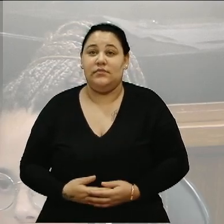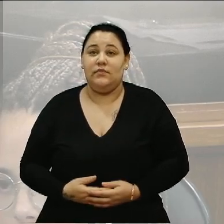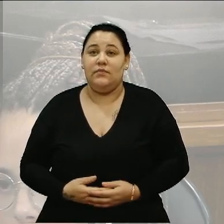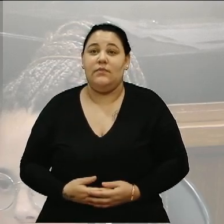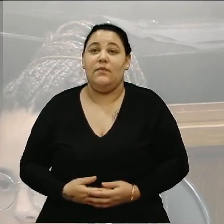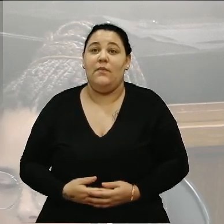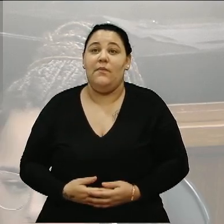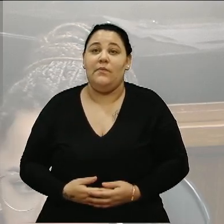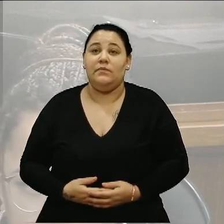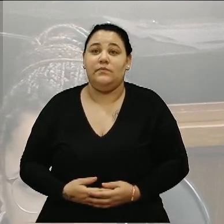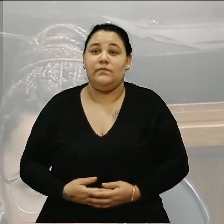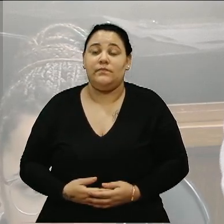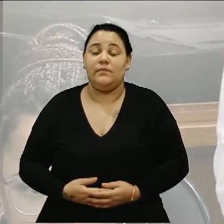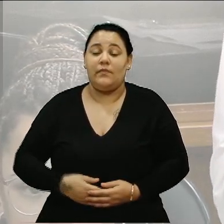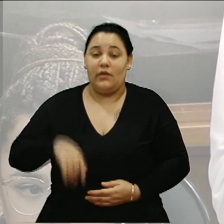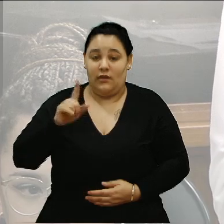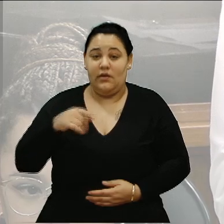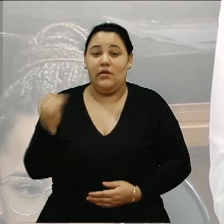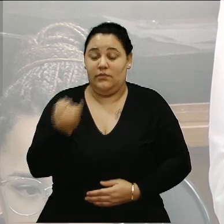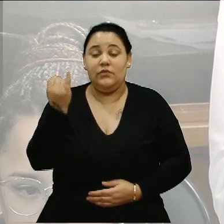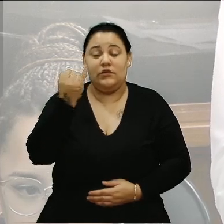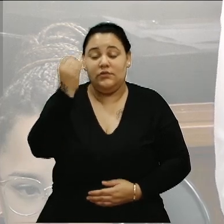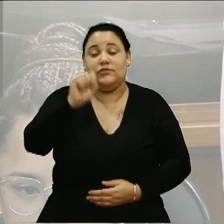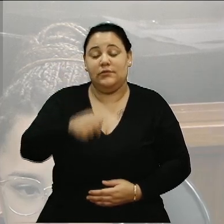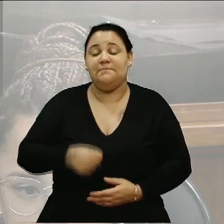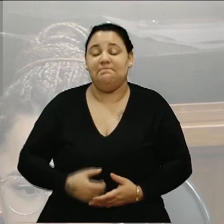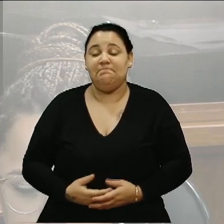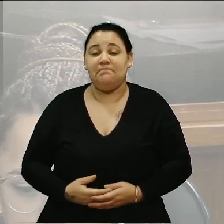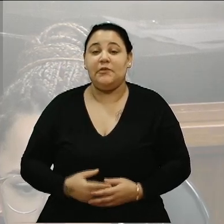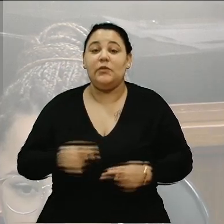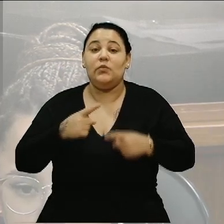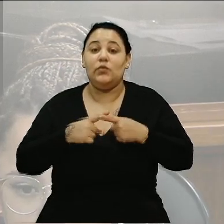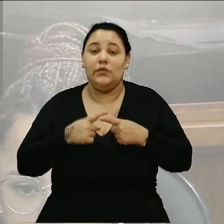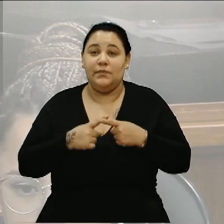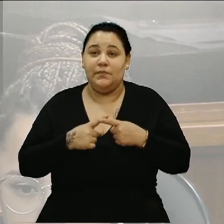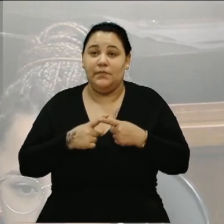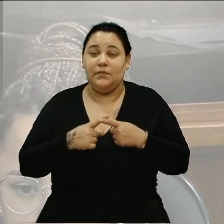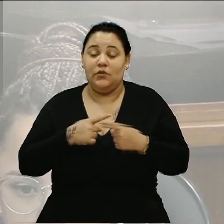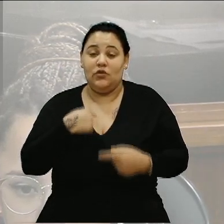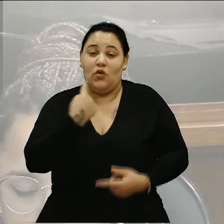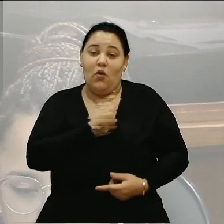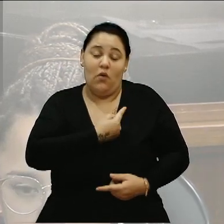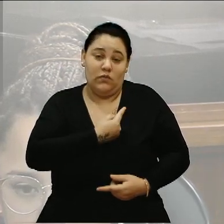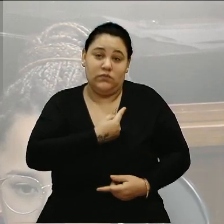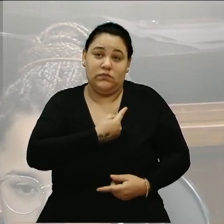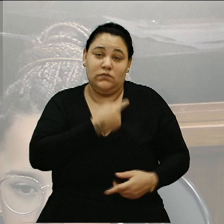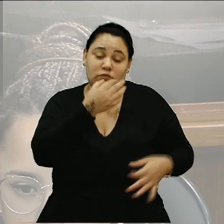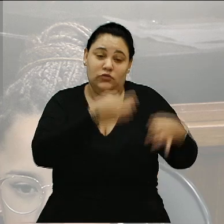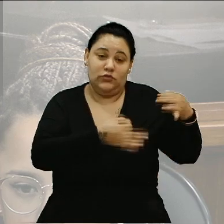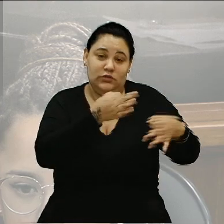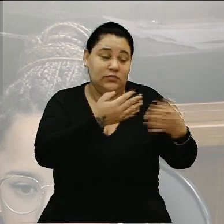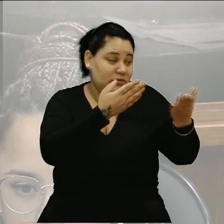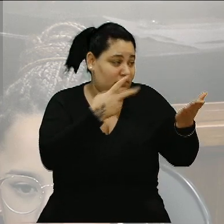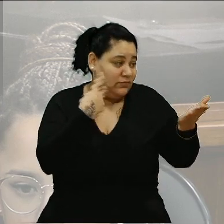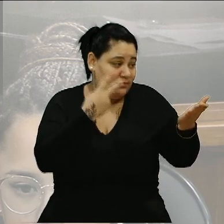E isso é importante, porque ora nós julgamos vereadora Gladys,